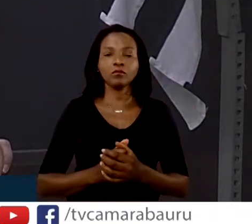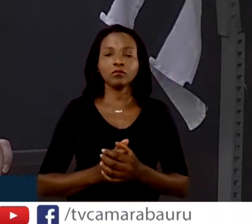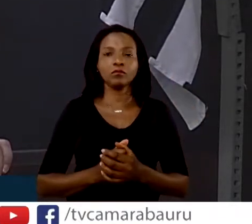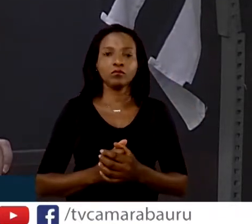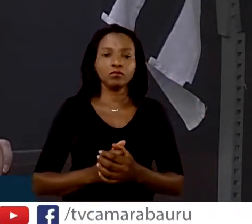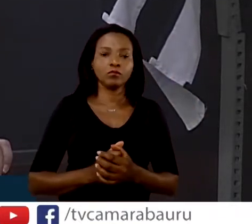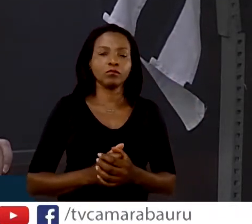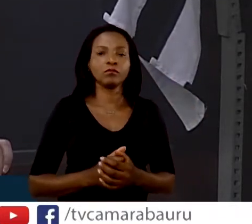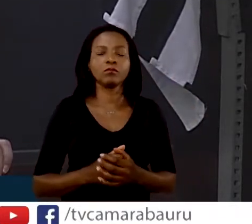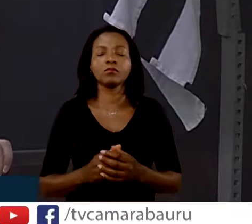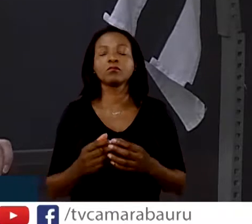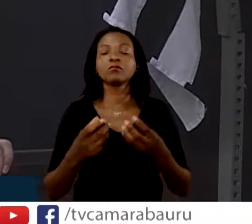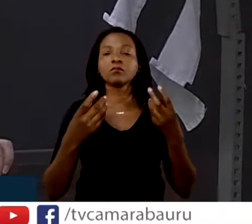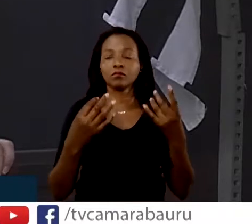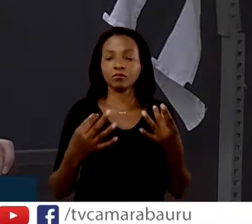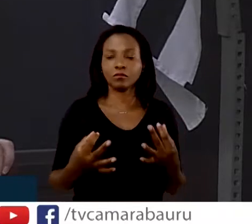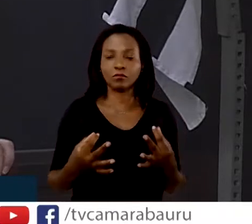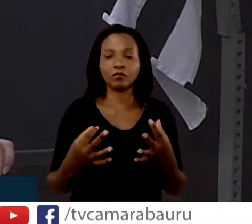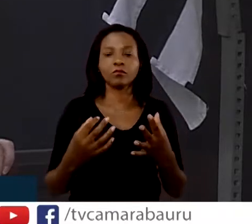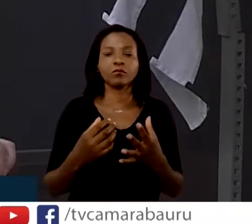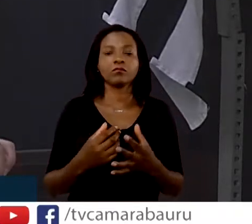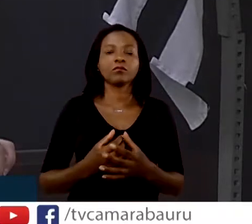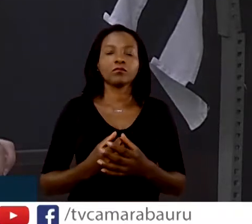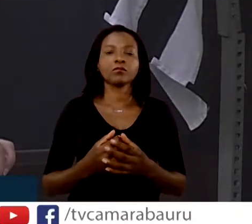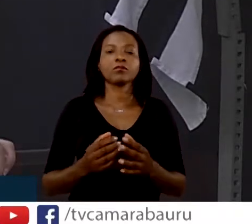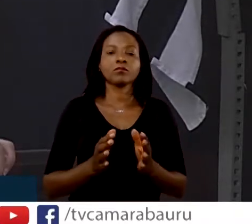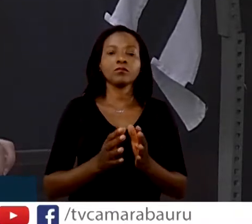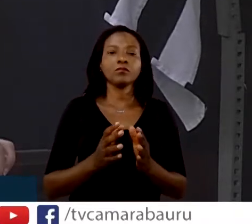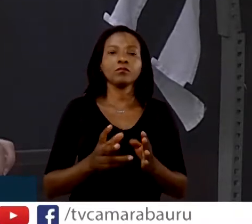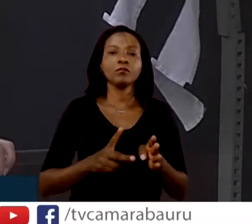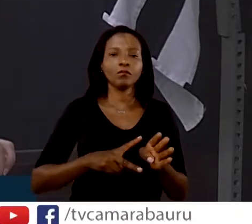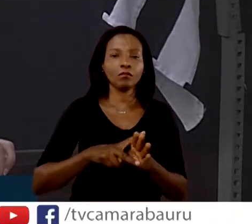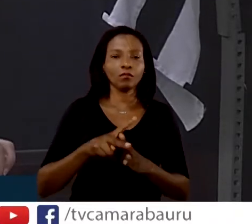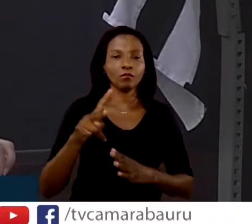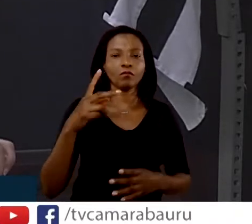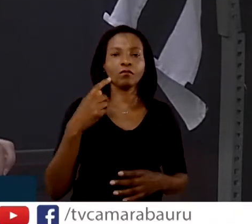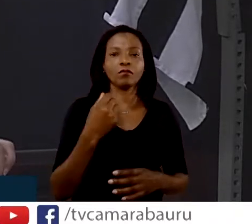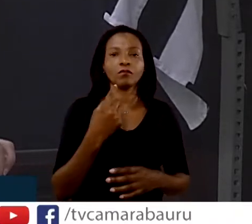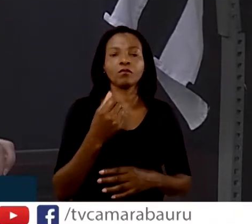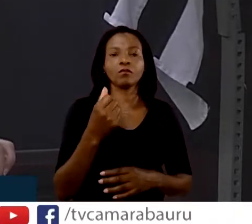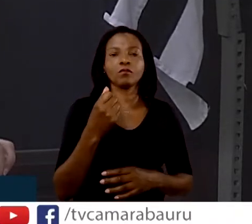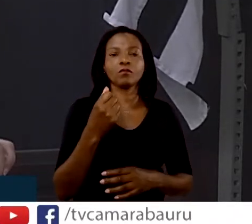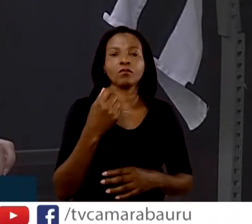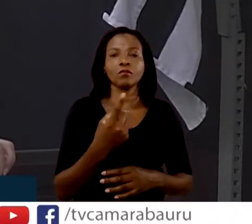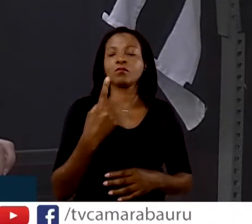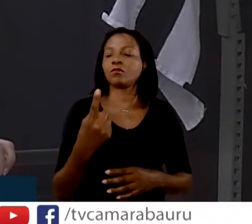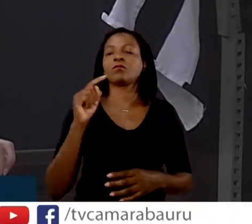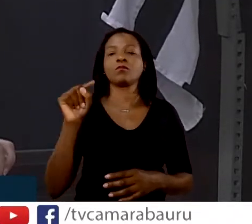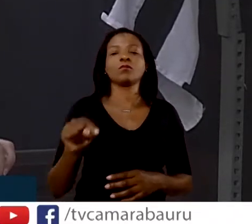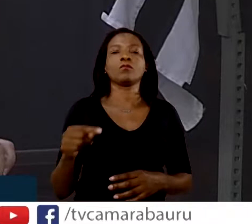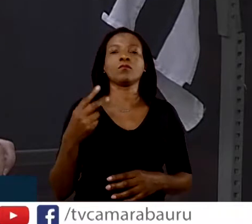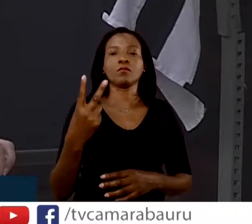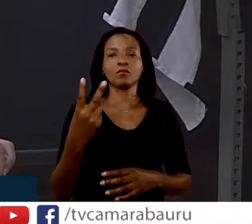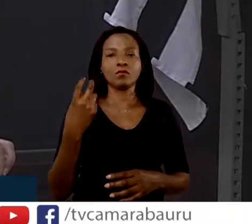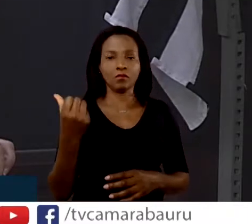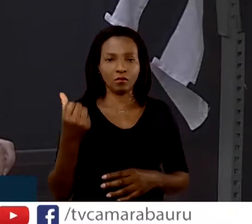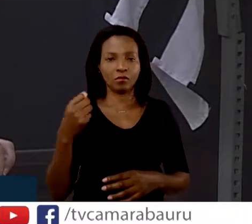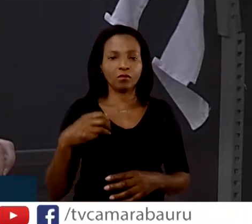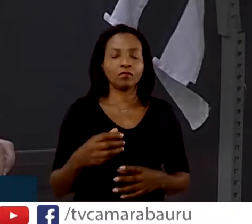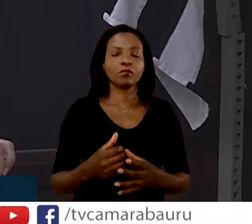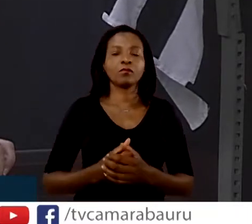assim, se encontra lá em Provérbios 11 e 26. O povo